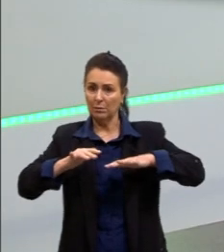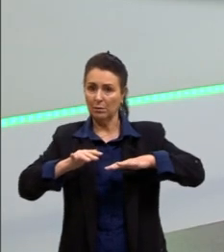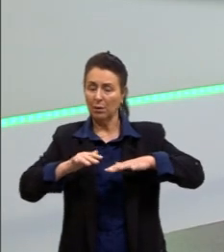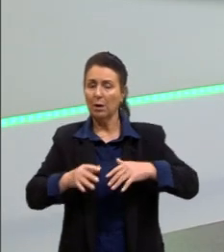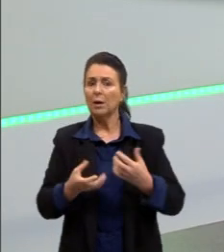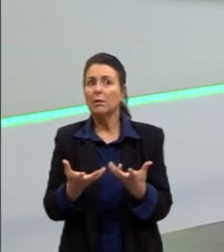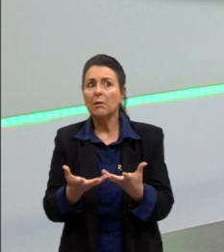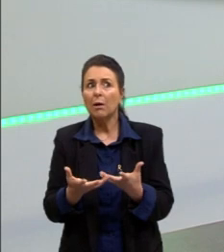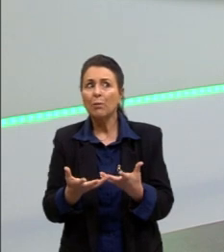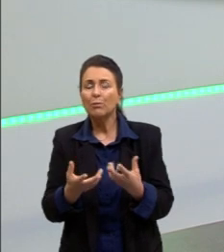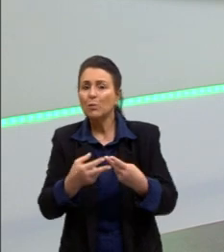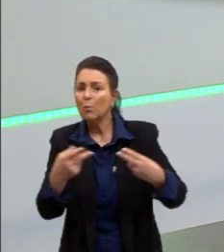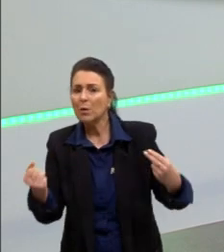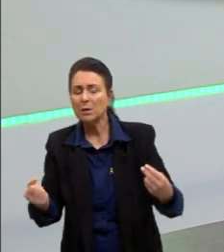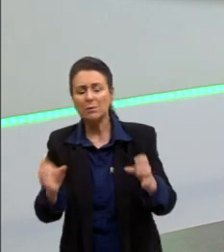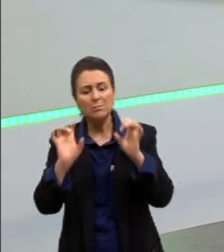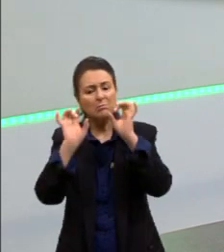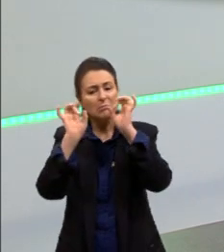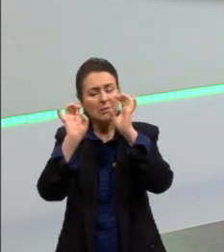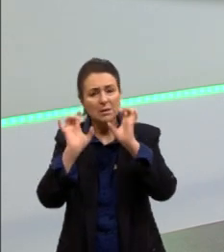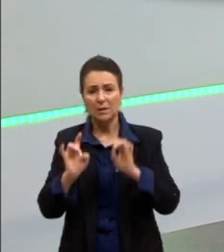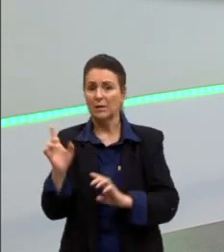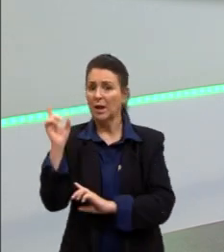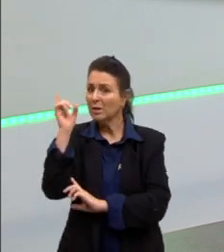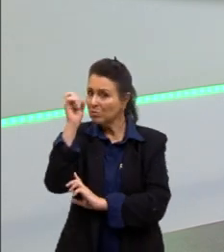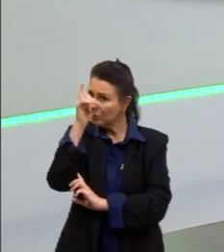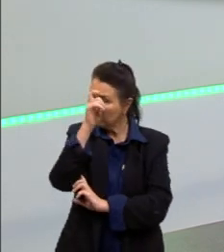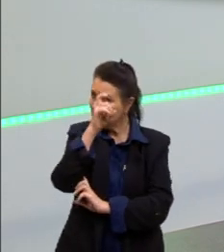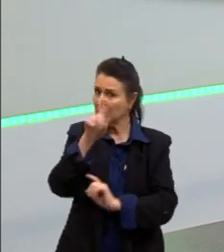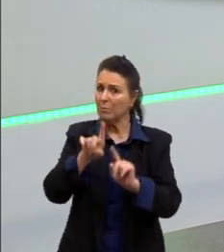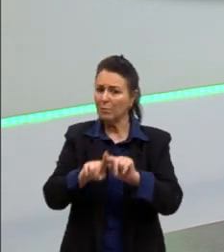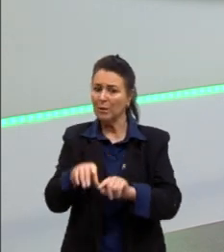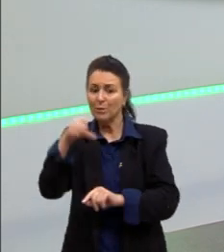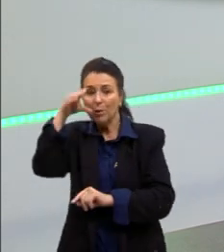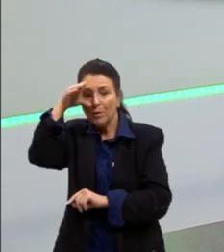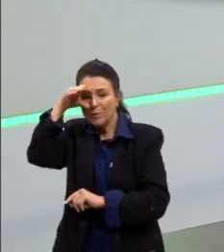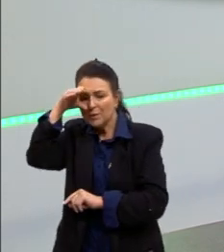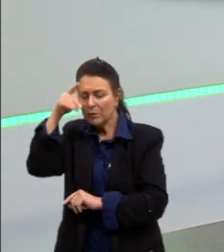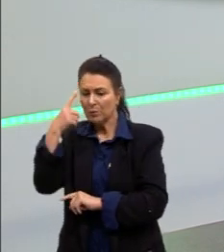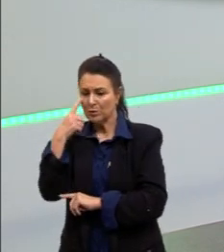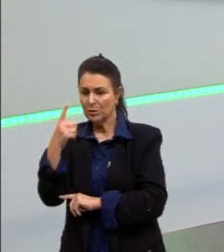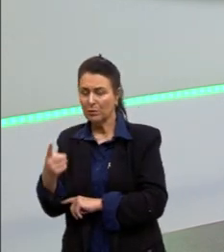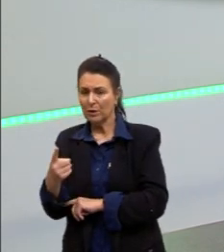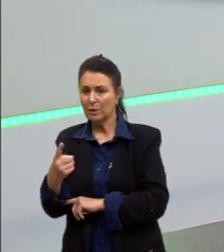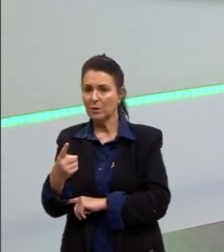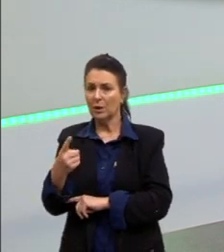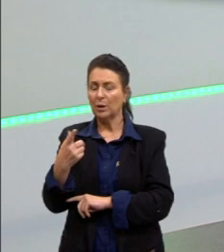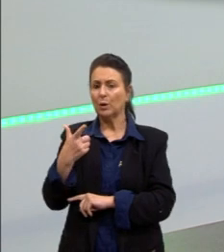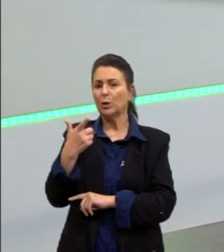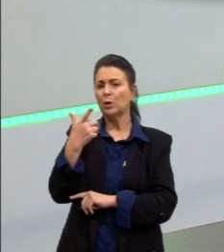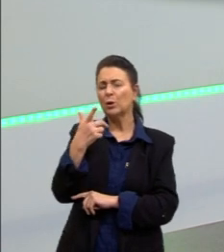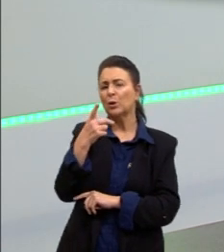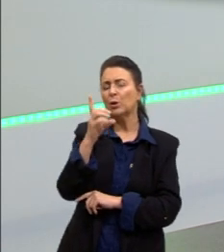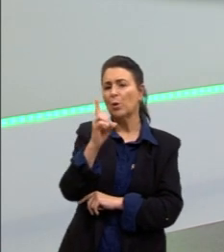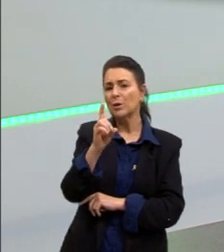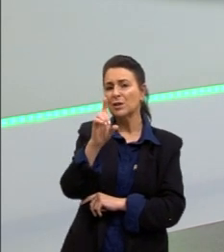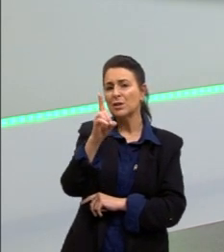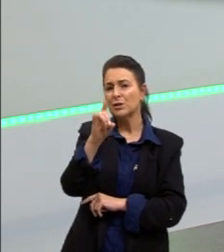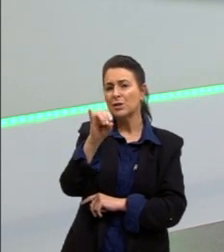específico e bem difícil de acontecer mas a gente pode observar, por exemplo, quando a gente tem dois diapasões que são